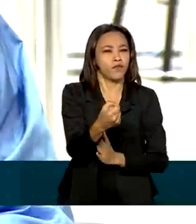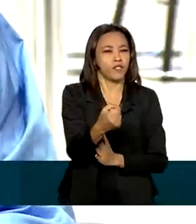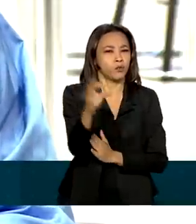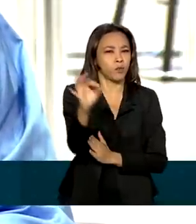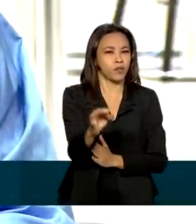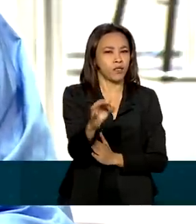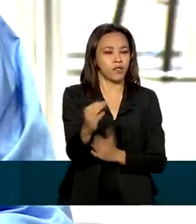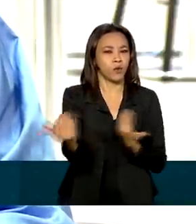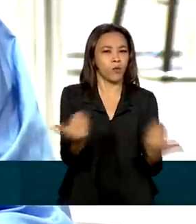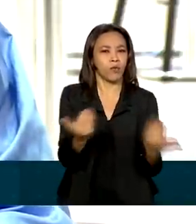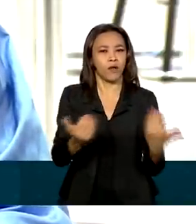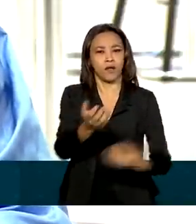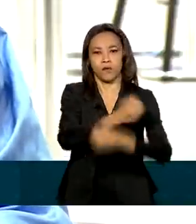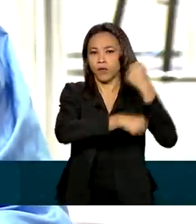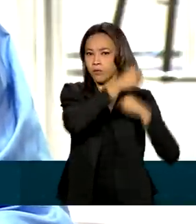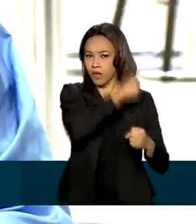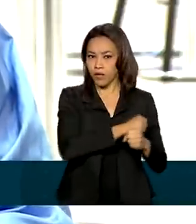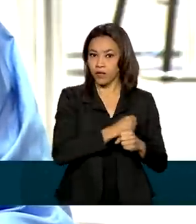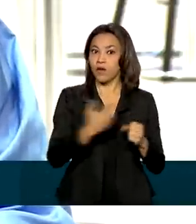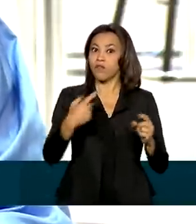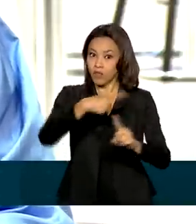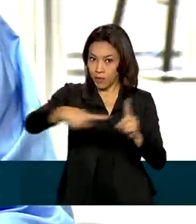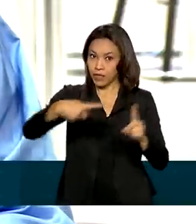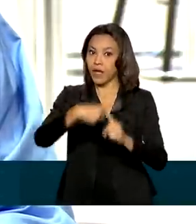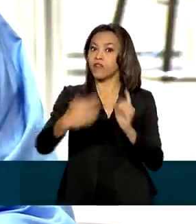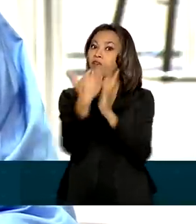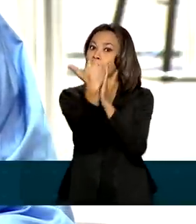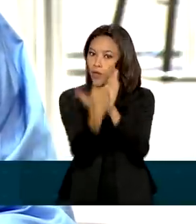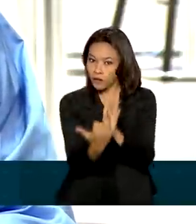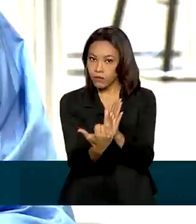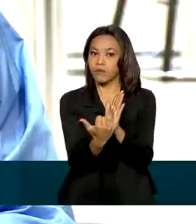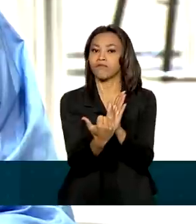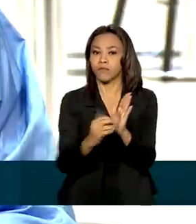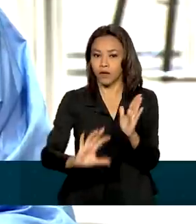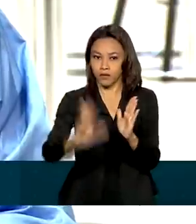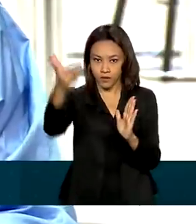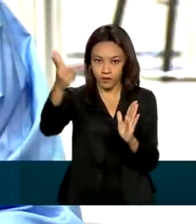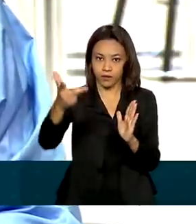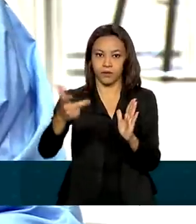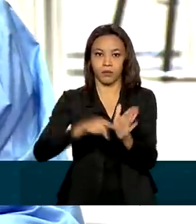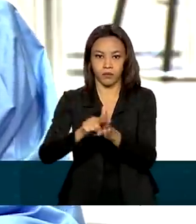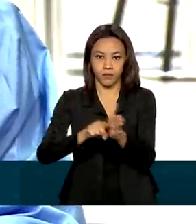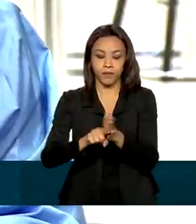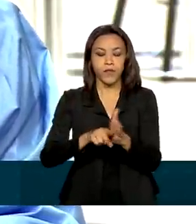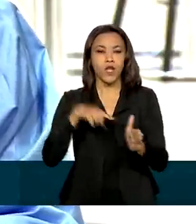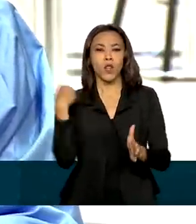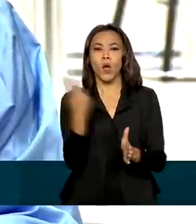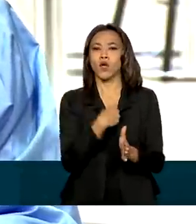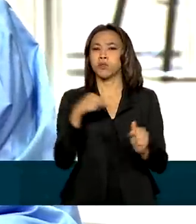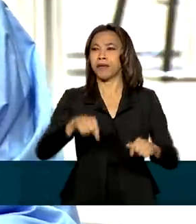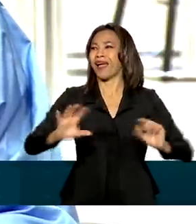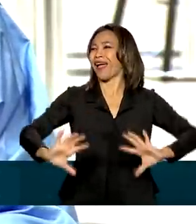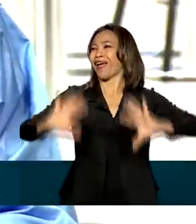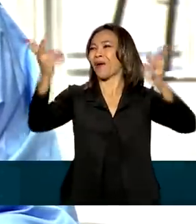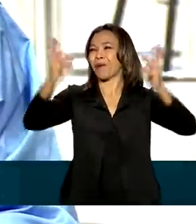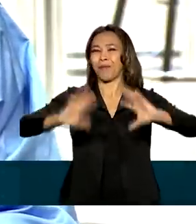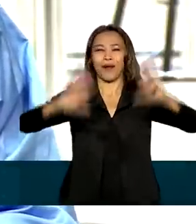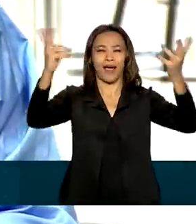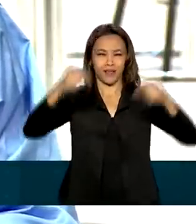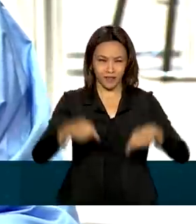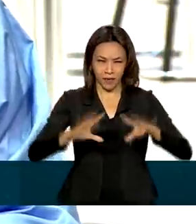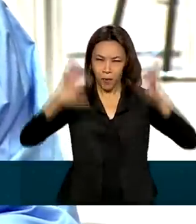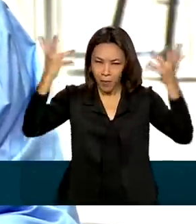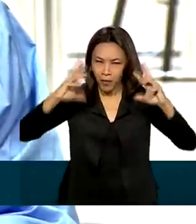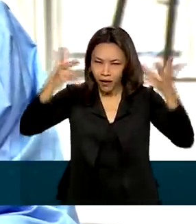ocorreu no passado. Foi um pouco menos da metade disso aí. E, portanto, nós não estamos aqui para comemorar nada disso, que isso não é para